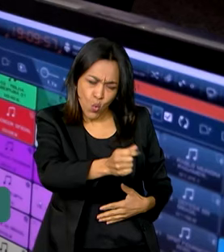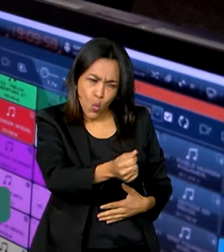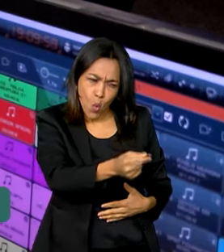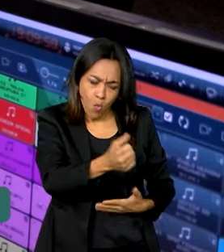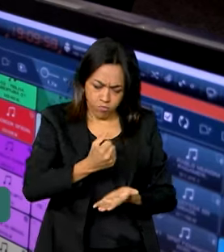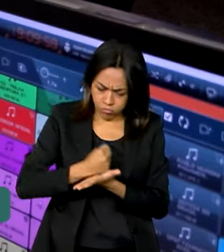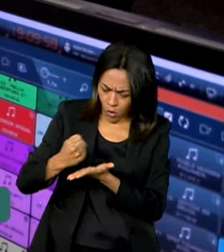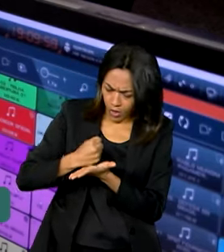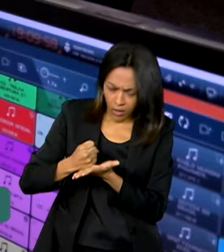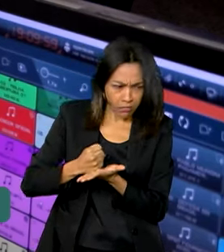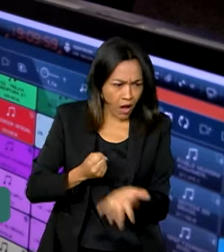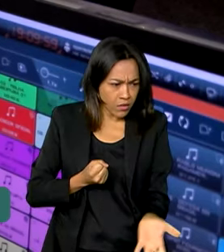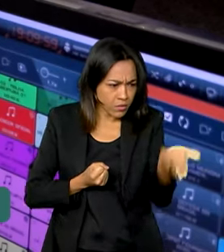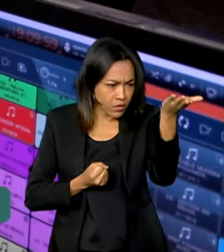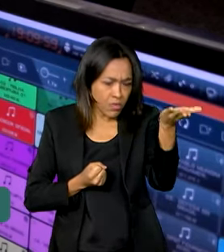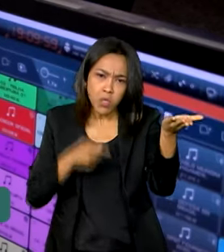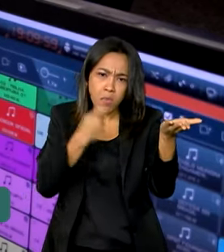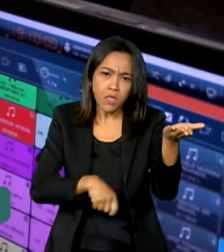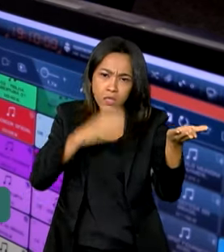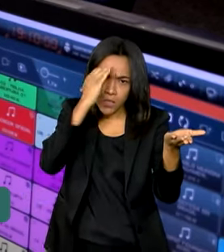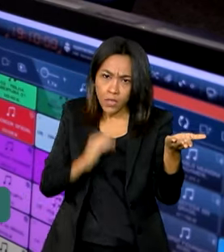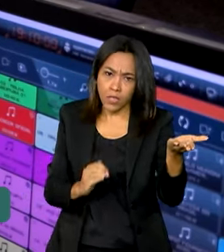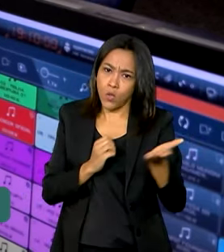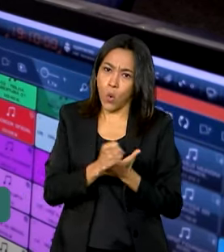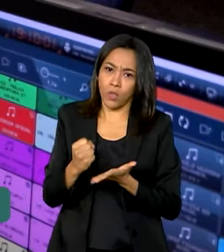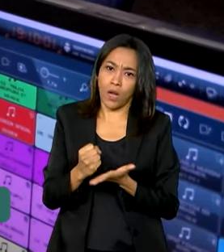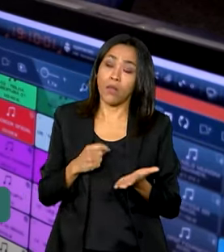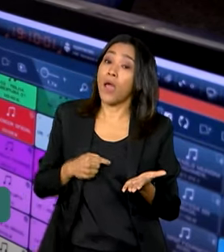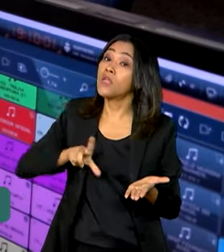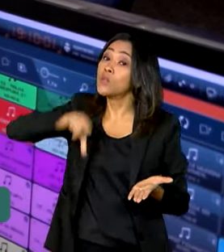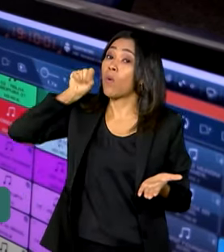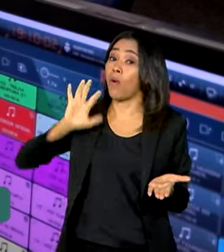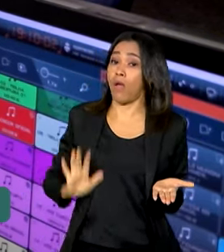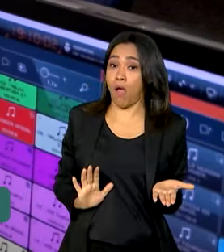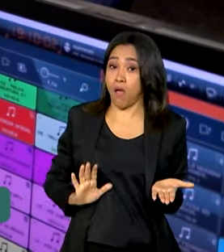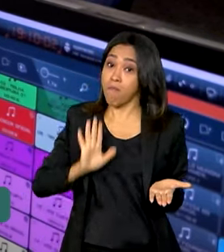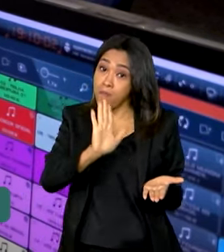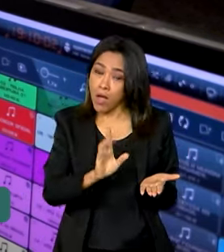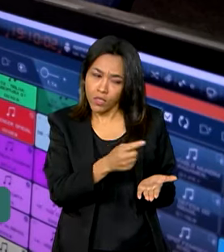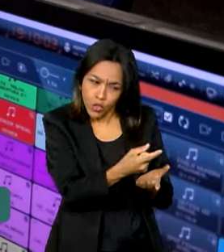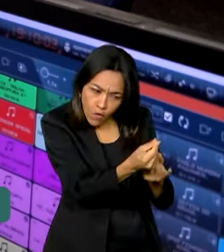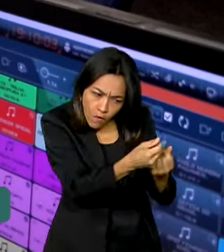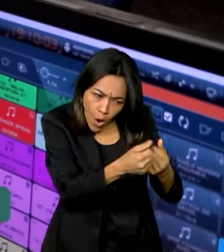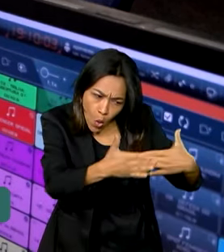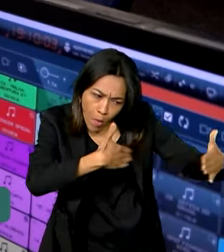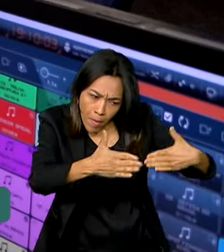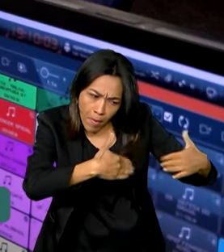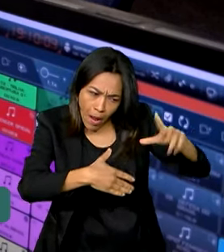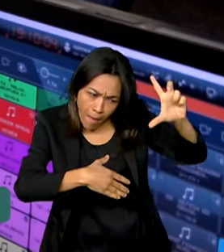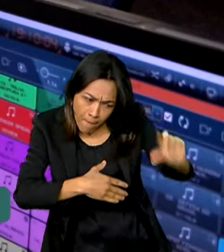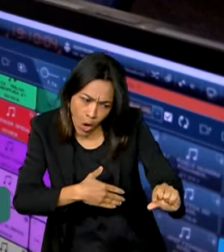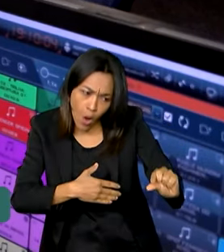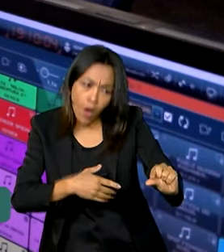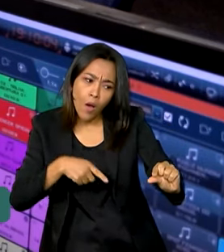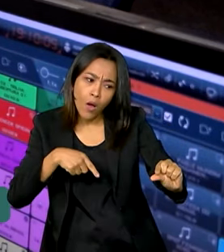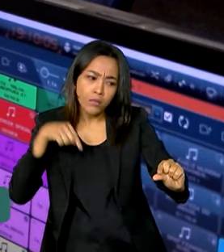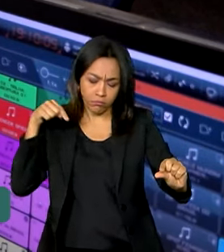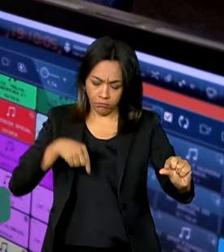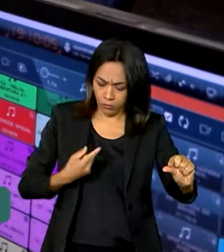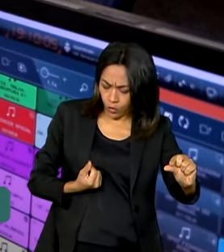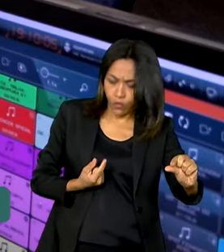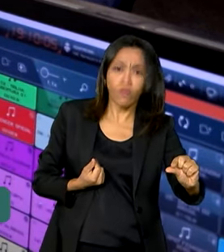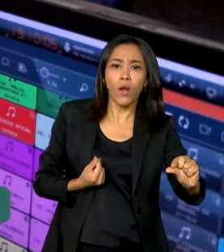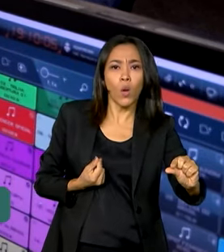contratado, ele não precisa honrar esse contrato, porque ele é um contrato de opção. Mas se o preço do mercado estiver abaixo desse preço